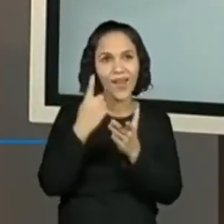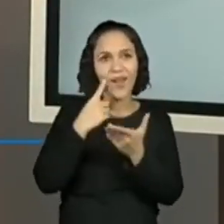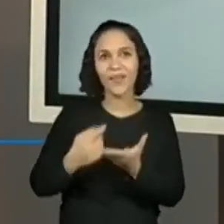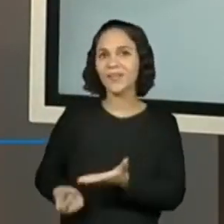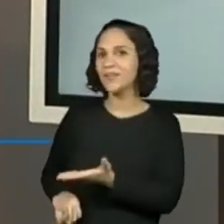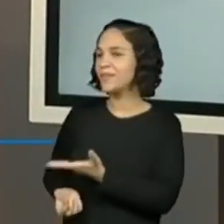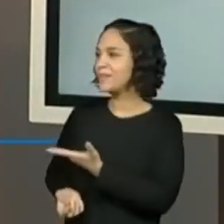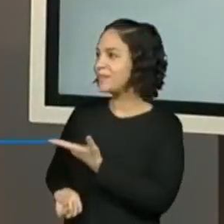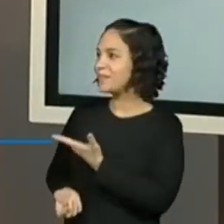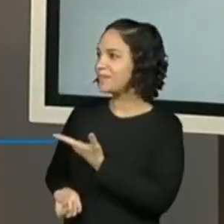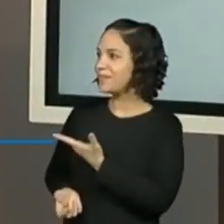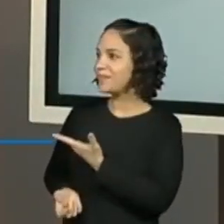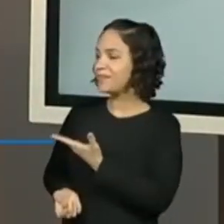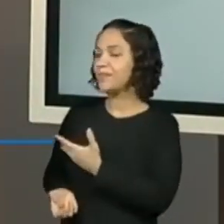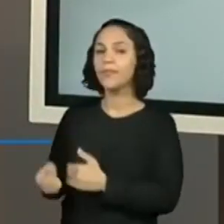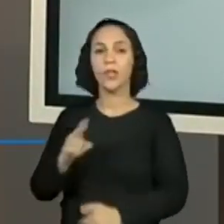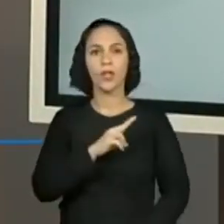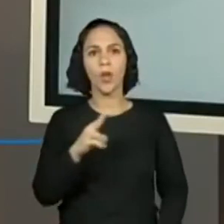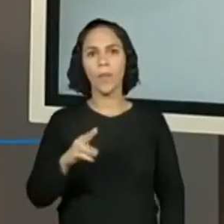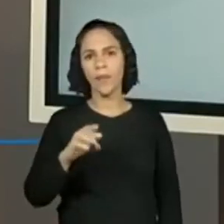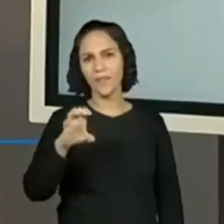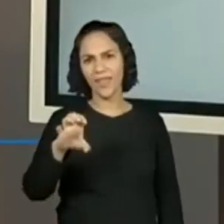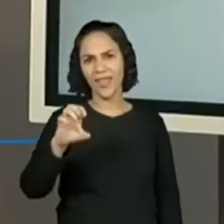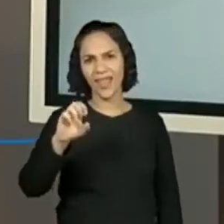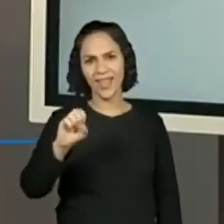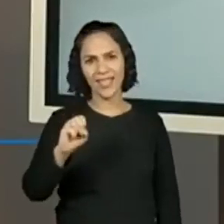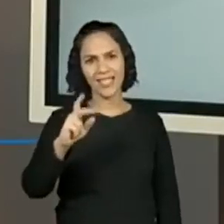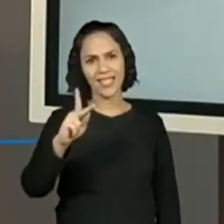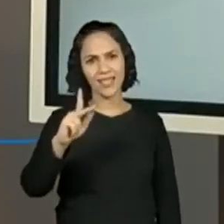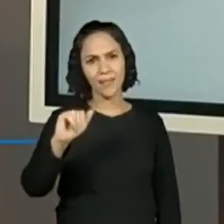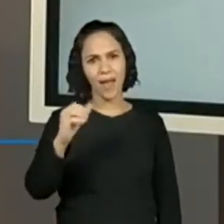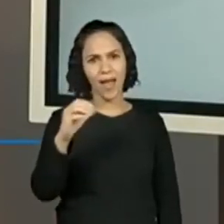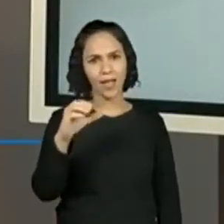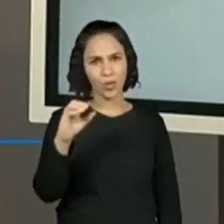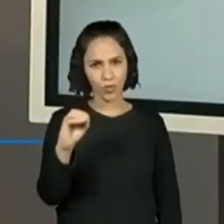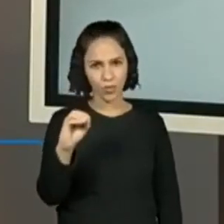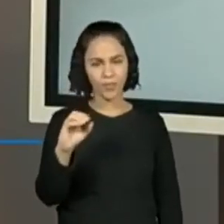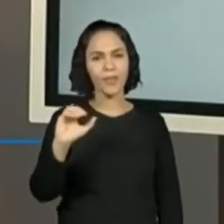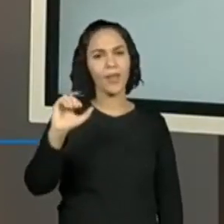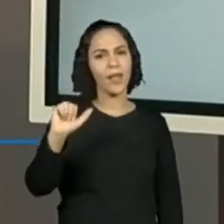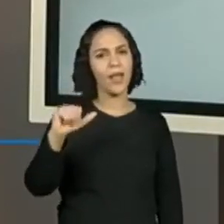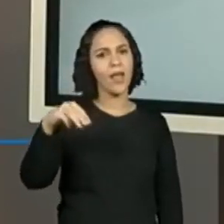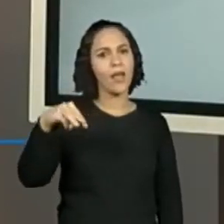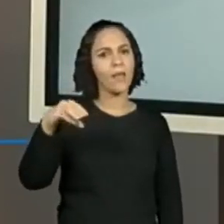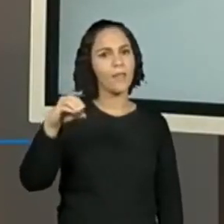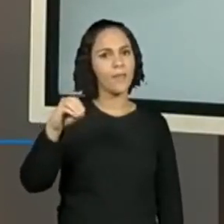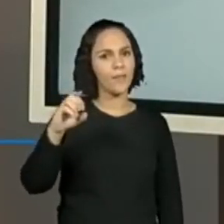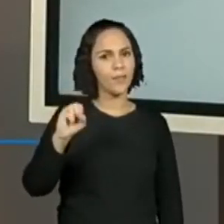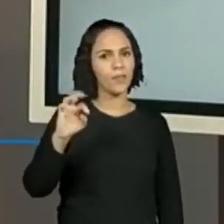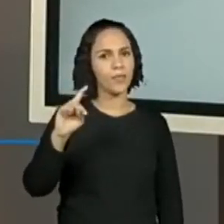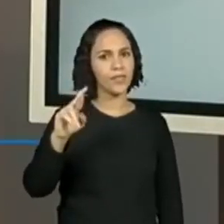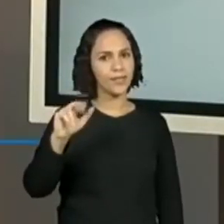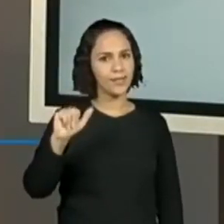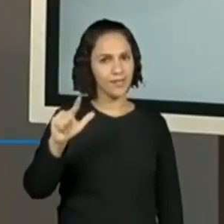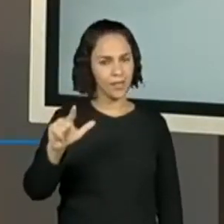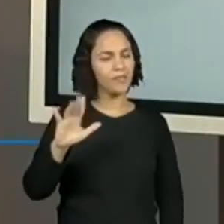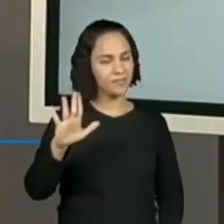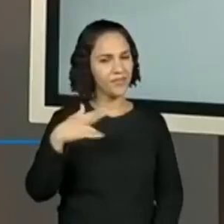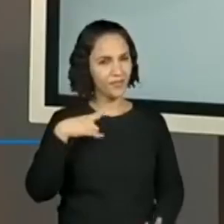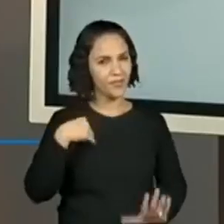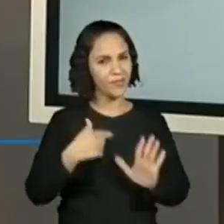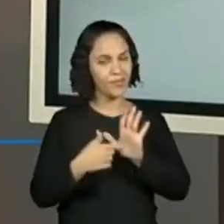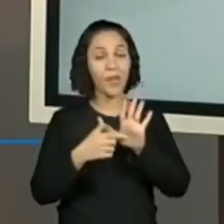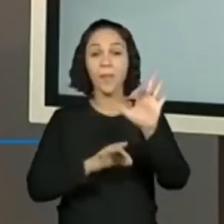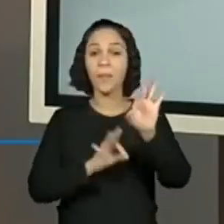Espaço amostral. Prô, o que é espaço amostral? A gente já vai ver. Prepare o material, o